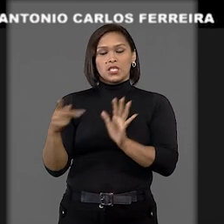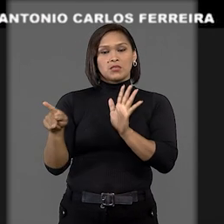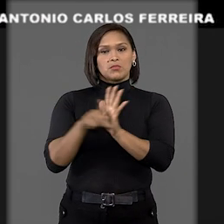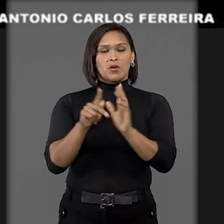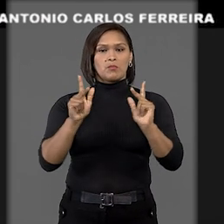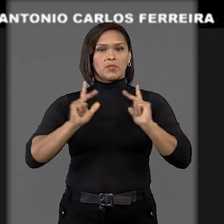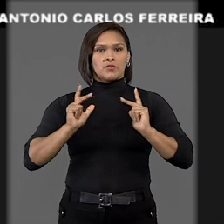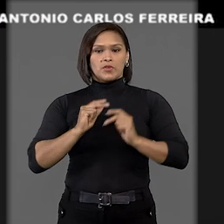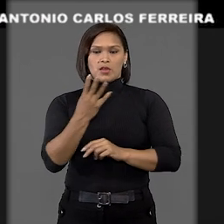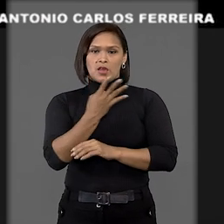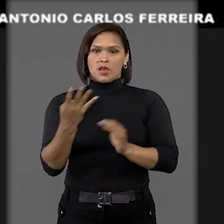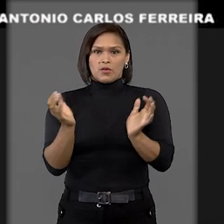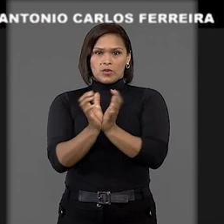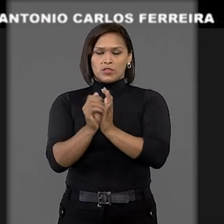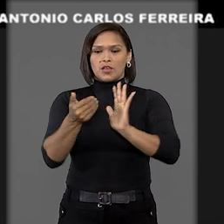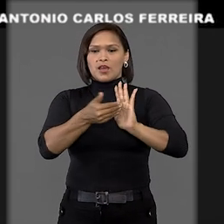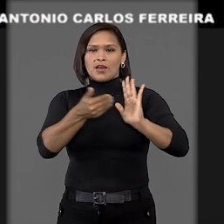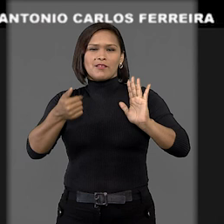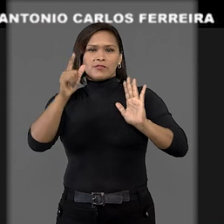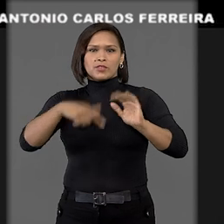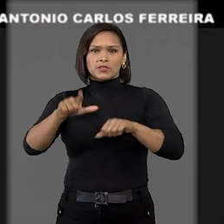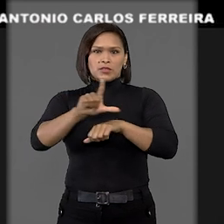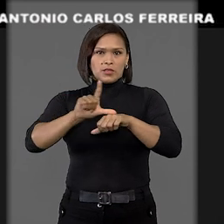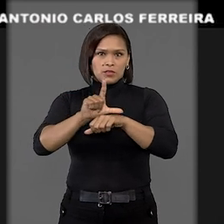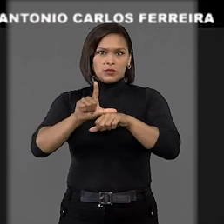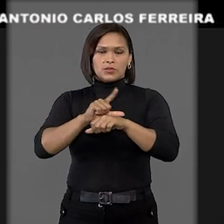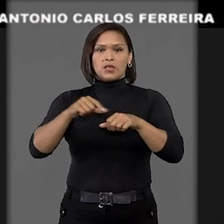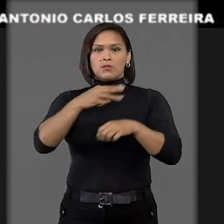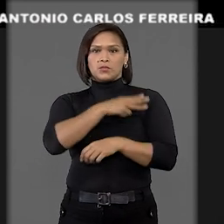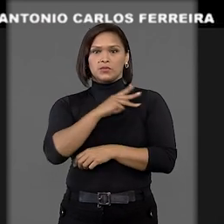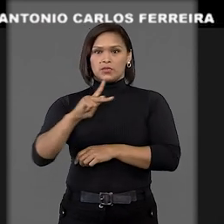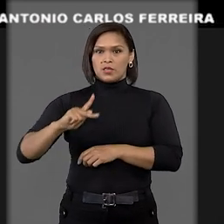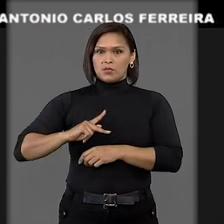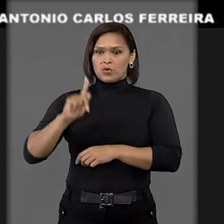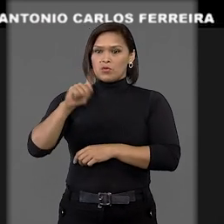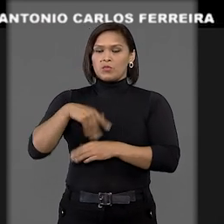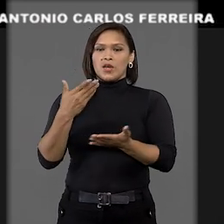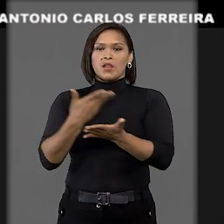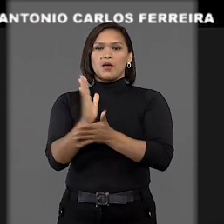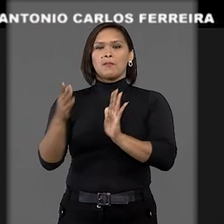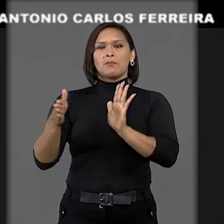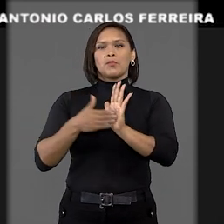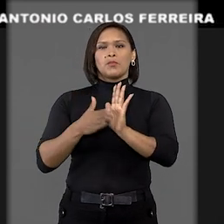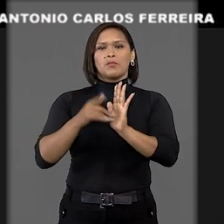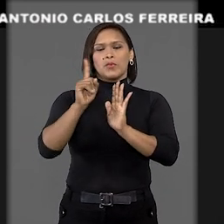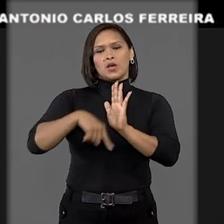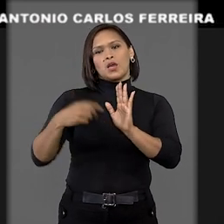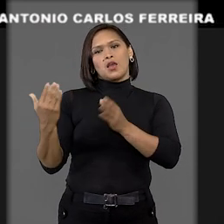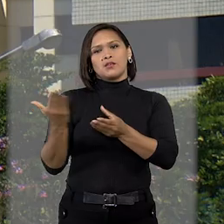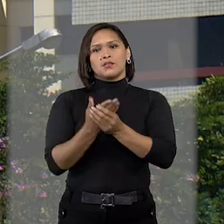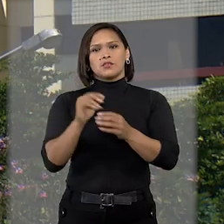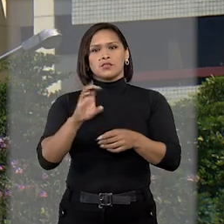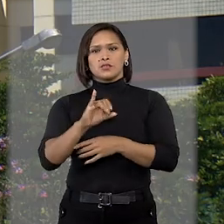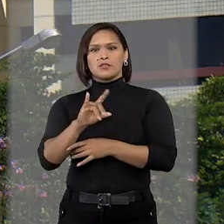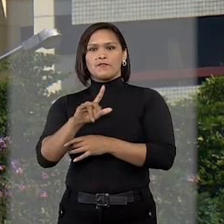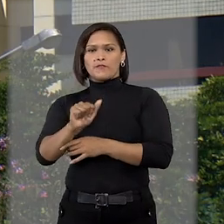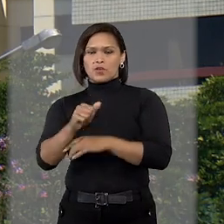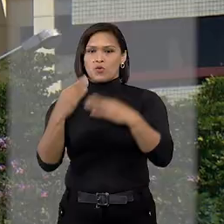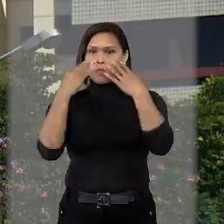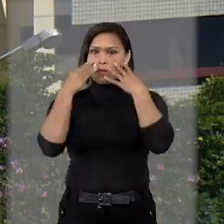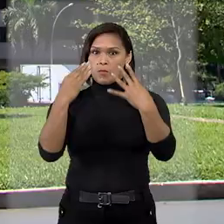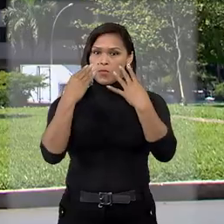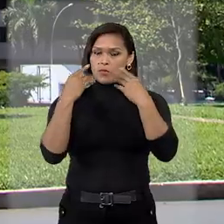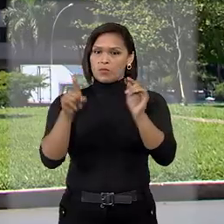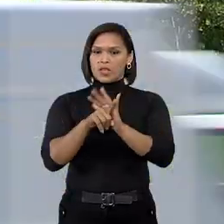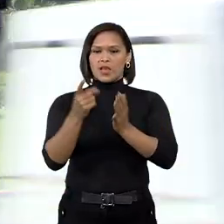privado, a quarta turma afastou a legitimidade do Ministério Público para propor ação civil pública com o objetivo de